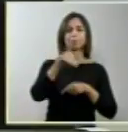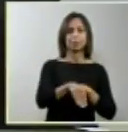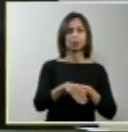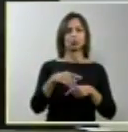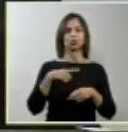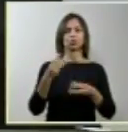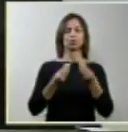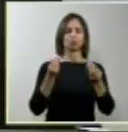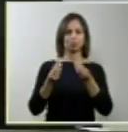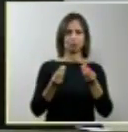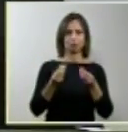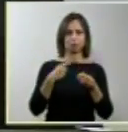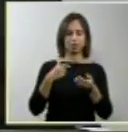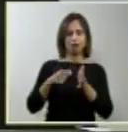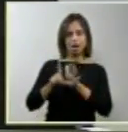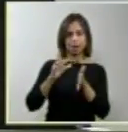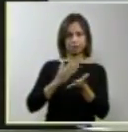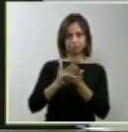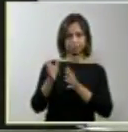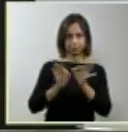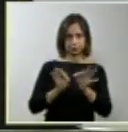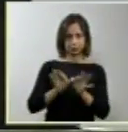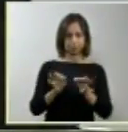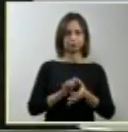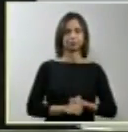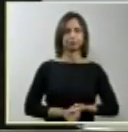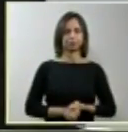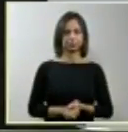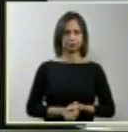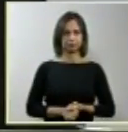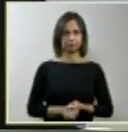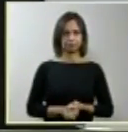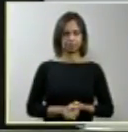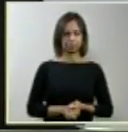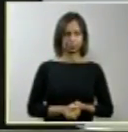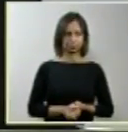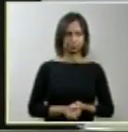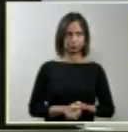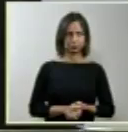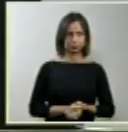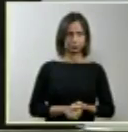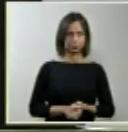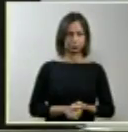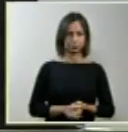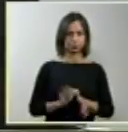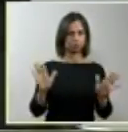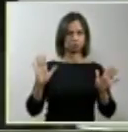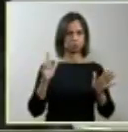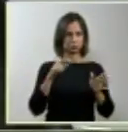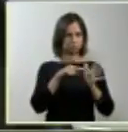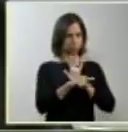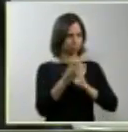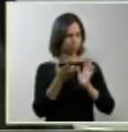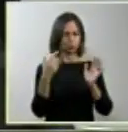inicialmente planejada. Doutor Guise. Não tenho pergunta de silêncio.